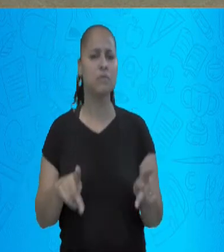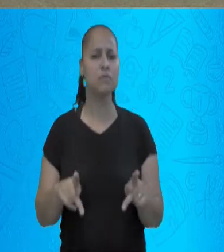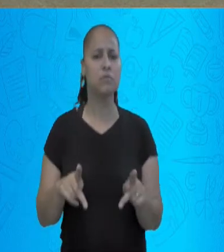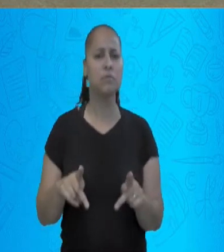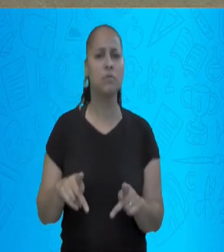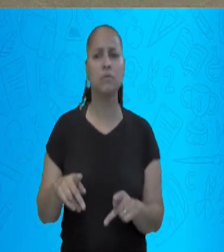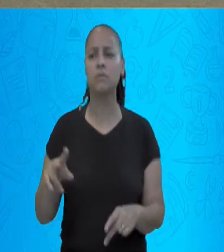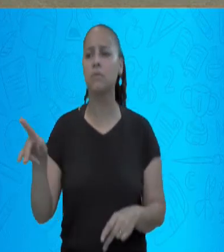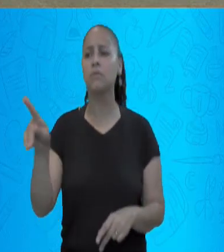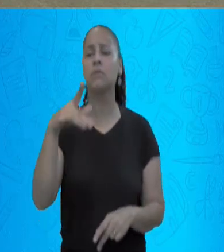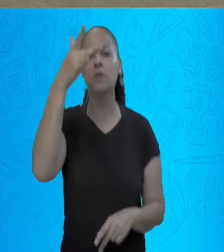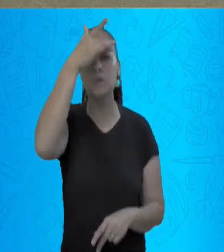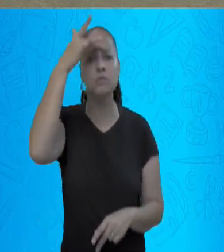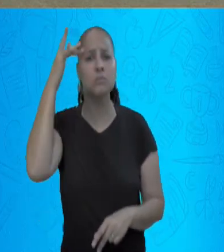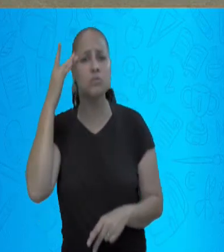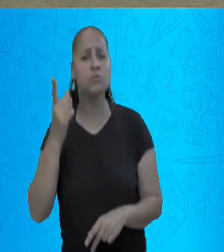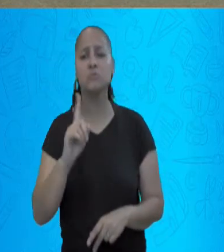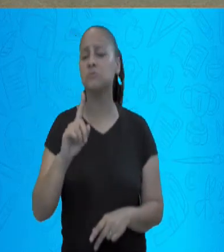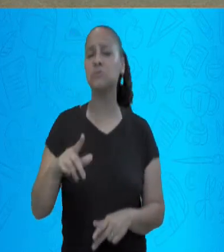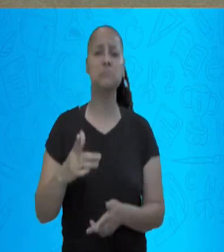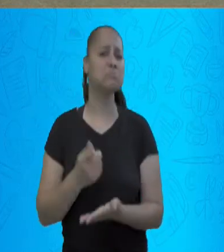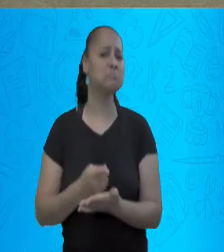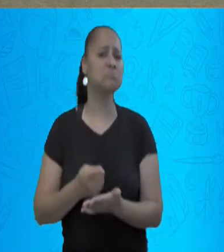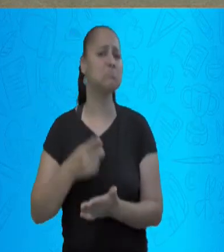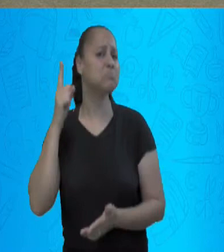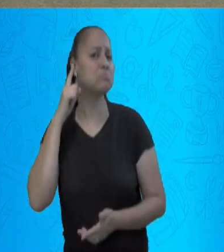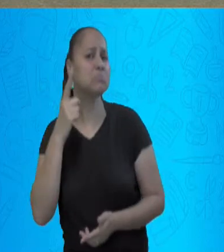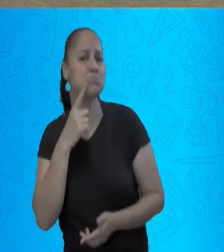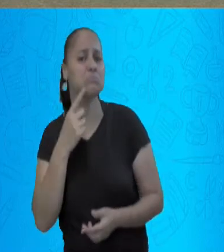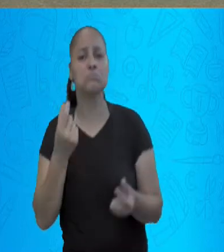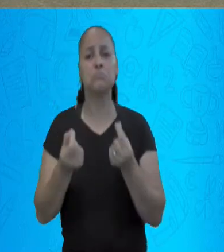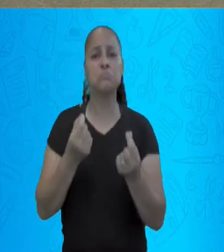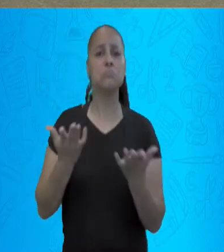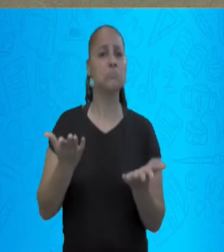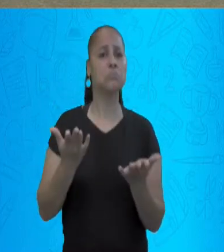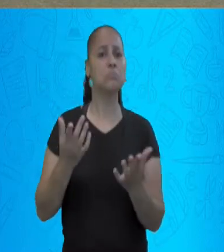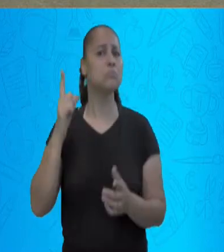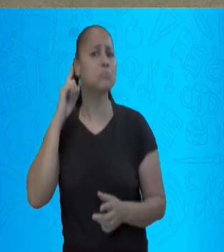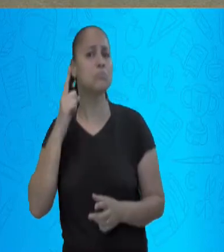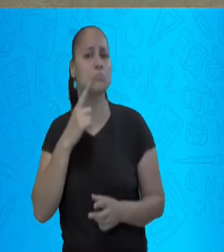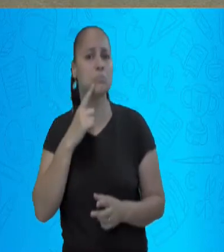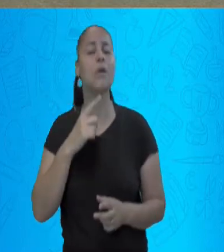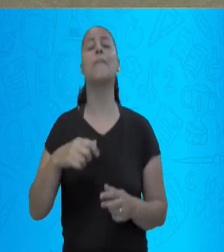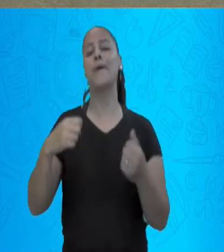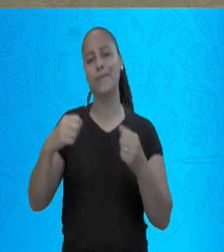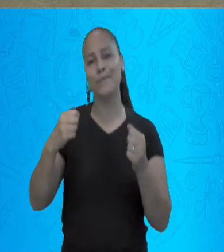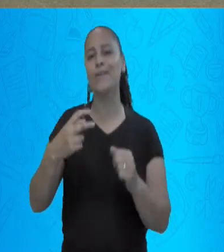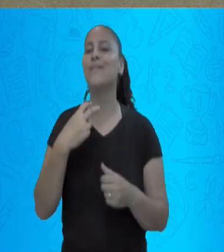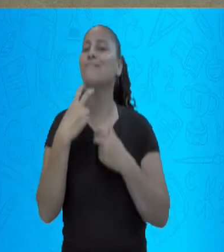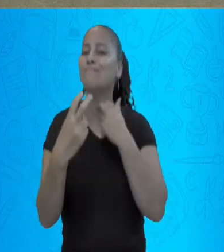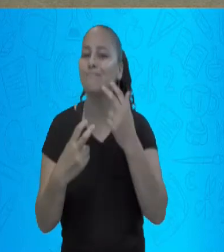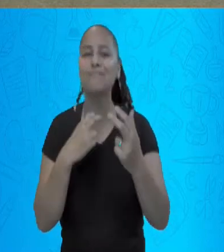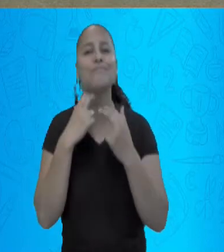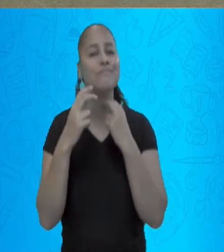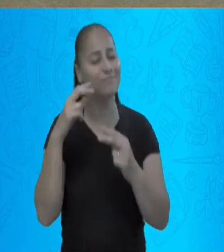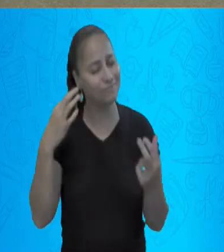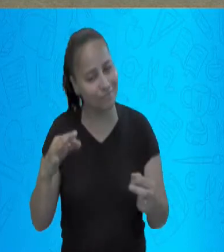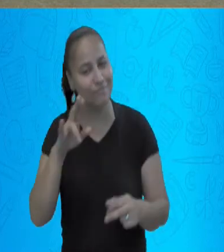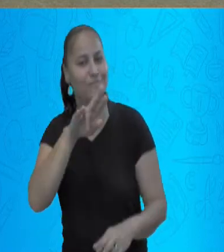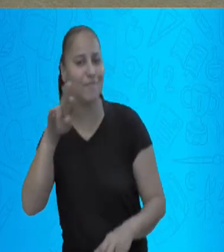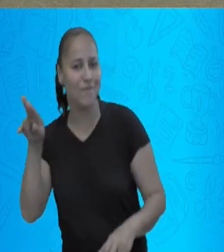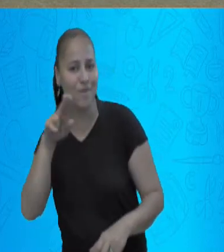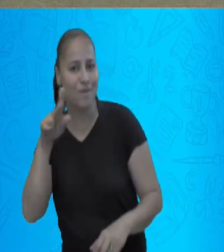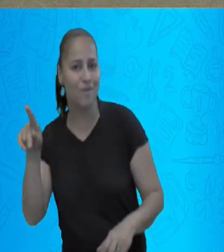pessoas que não podem ouvir? Eles não ouvem, mas eles emitem sons da mesma forma.